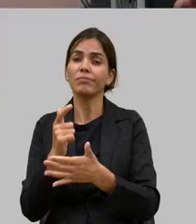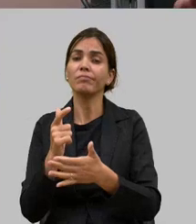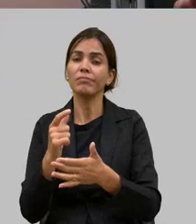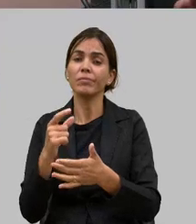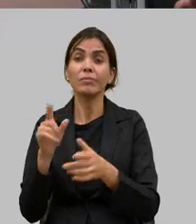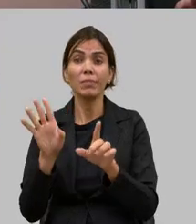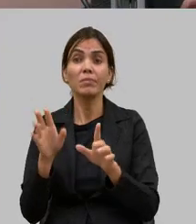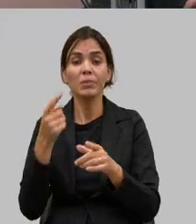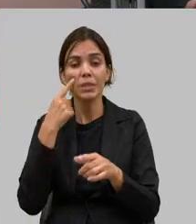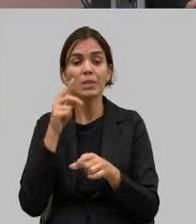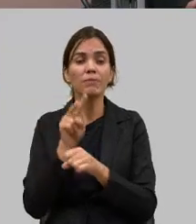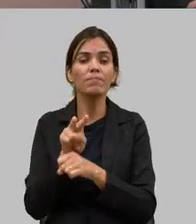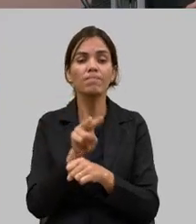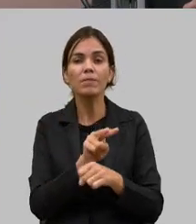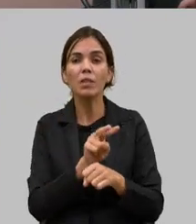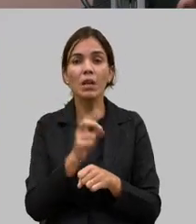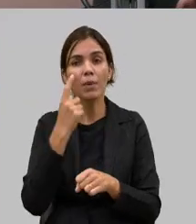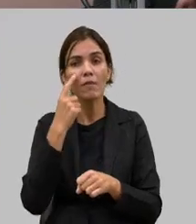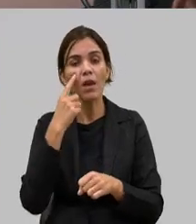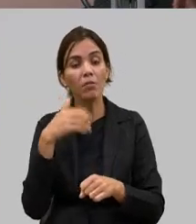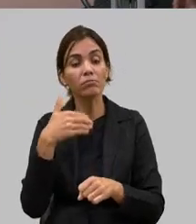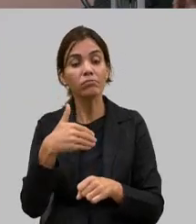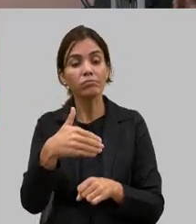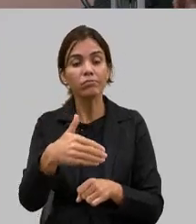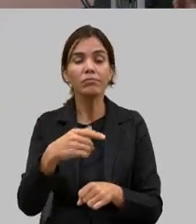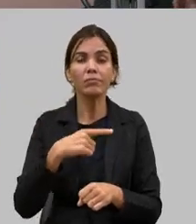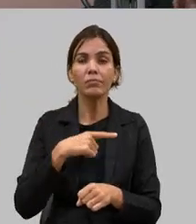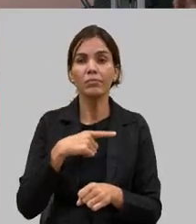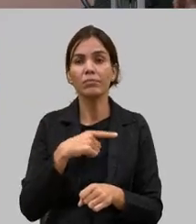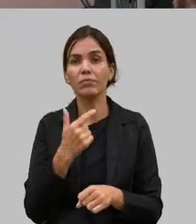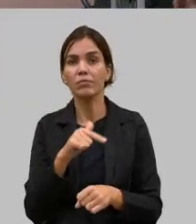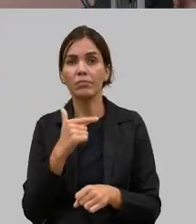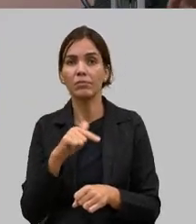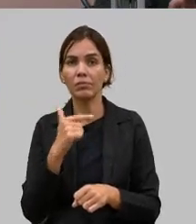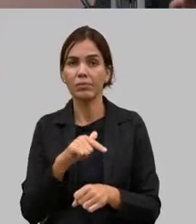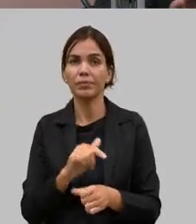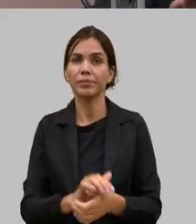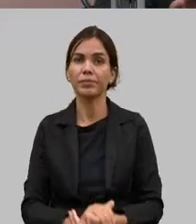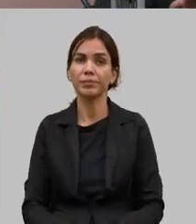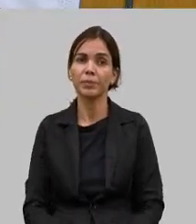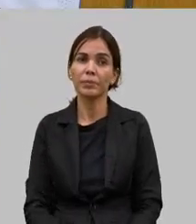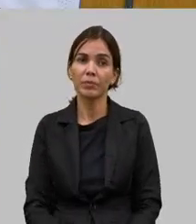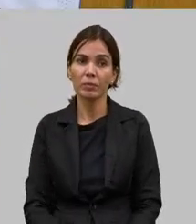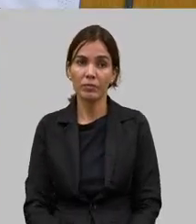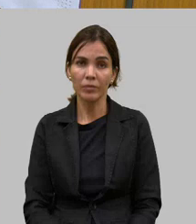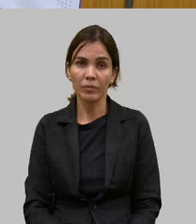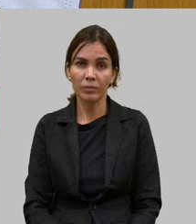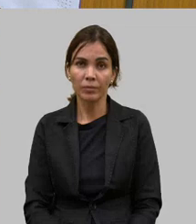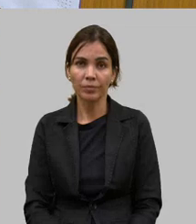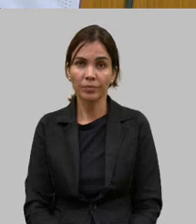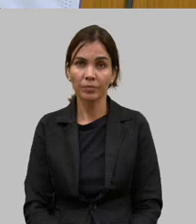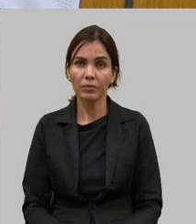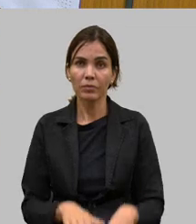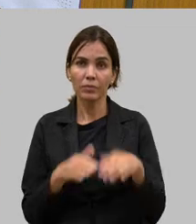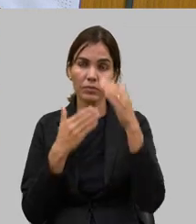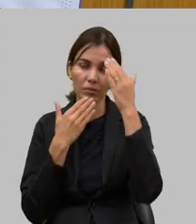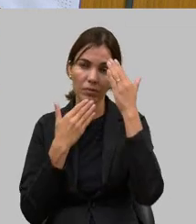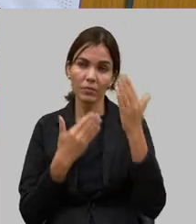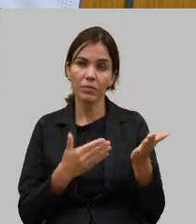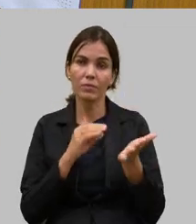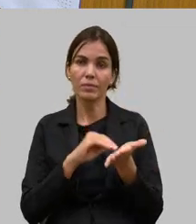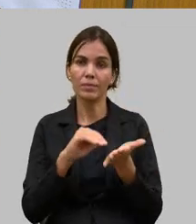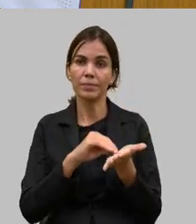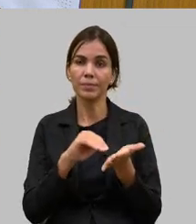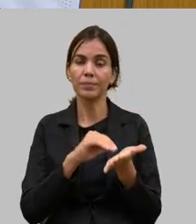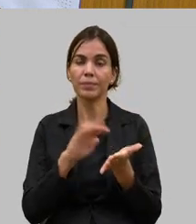relacionamento nosso é muito próximo e eu tenho certeza que isso será cumprido pode ter certeza muito obrigado secretário